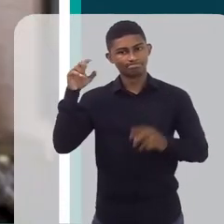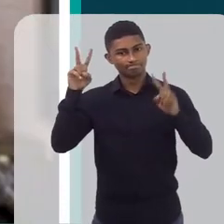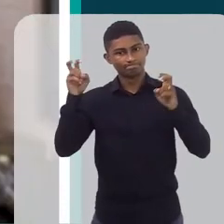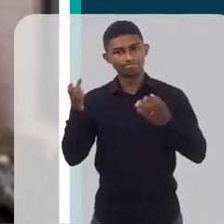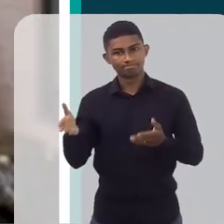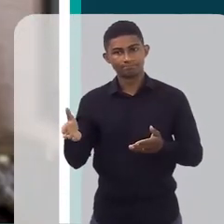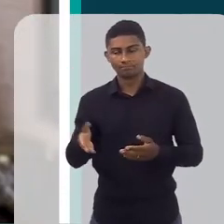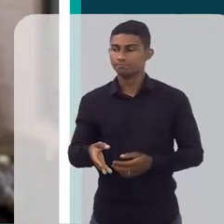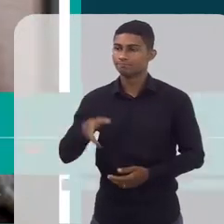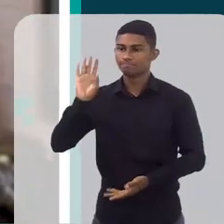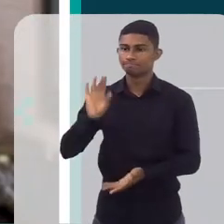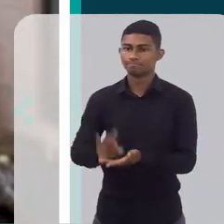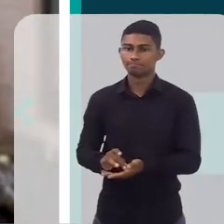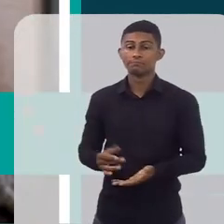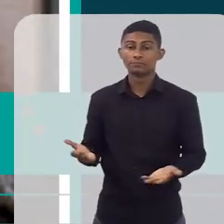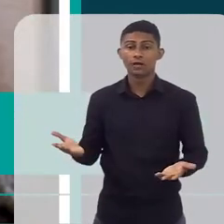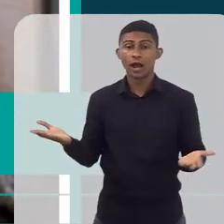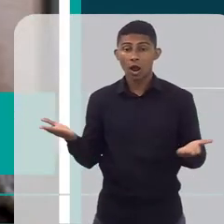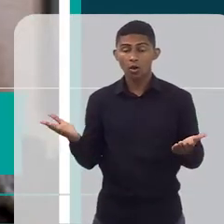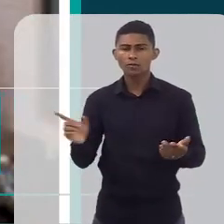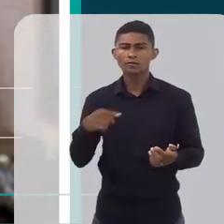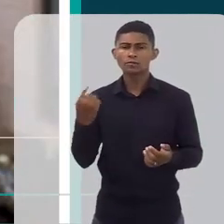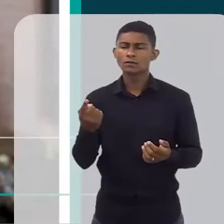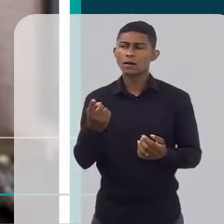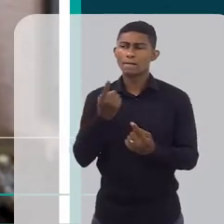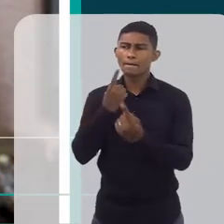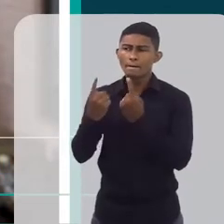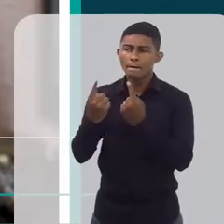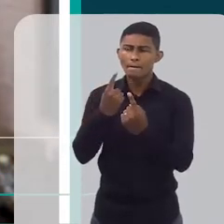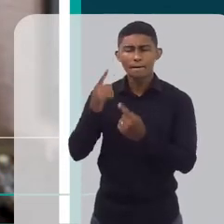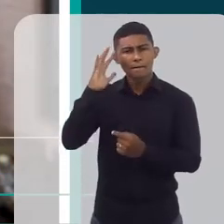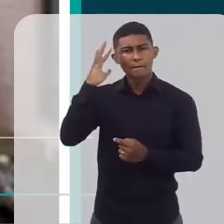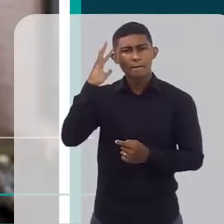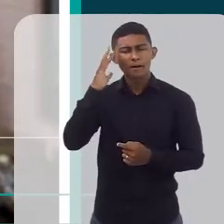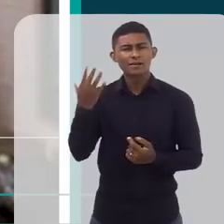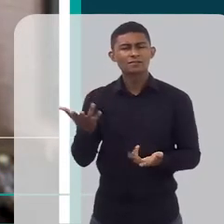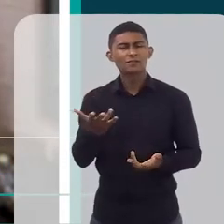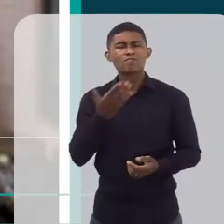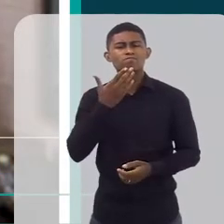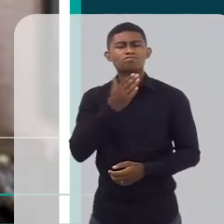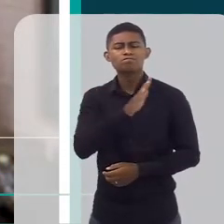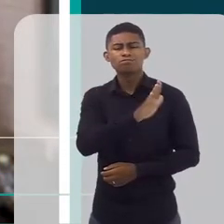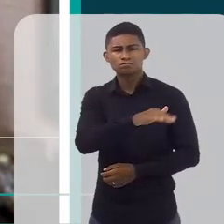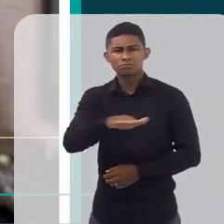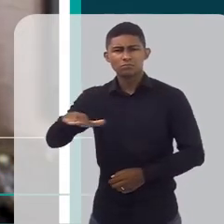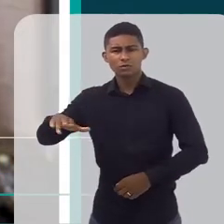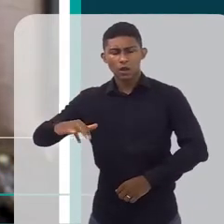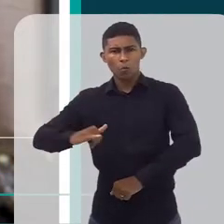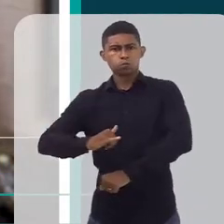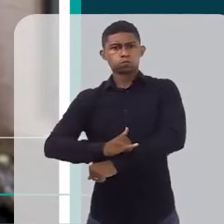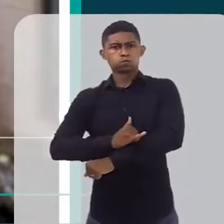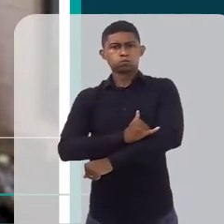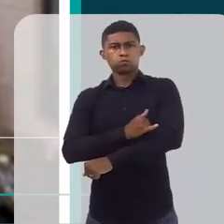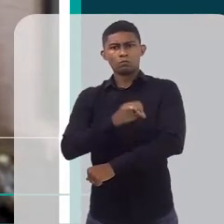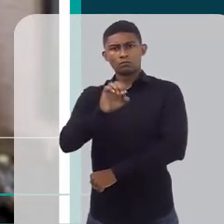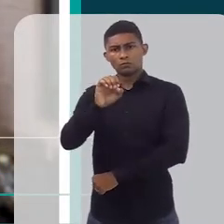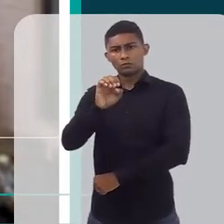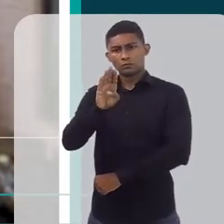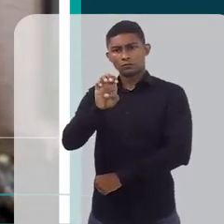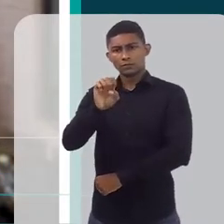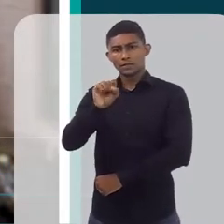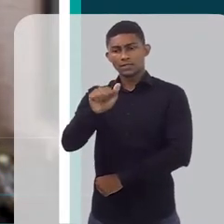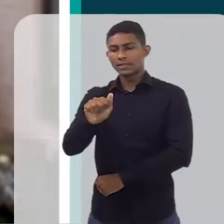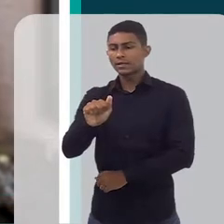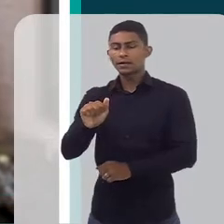Para a gente começar, o que é exatamente obesidade infantil? Quando é que a gente determina que uma